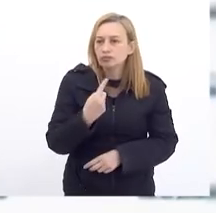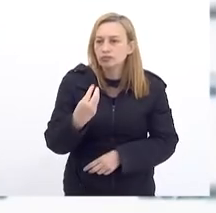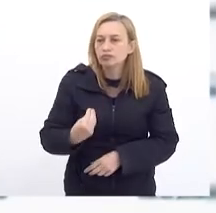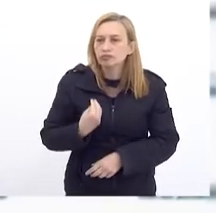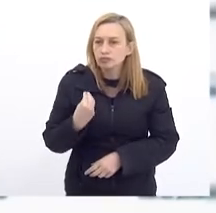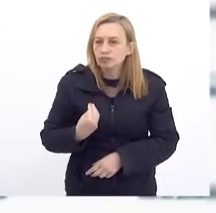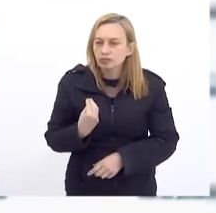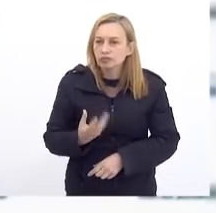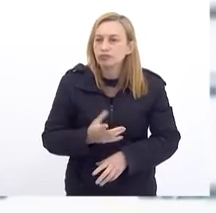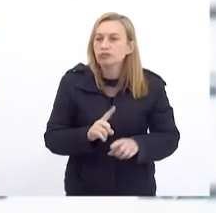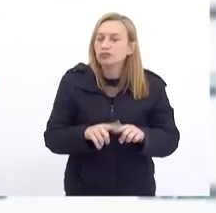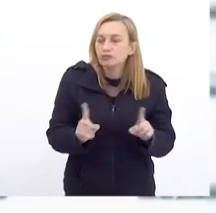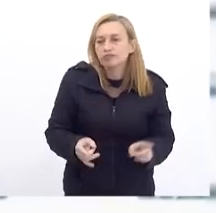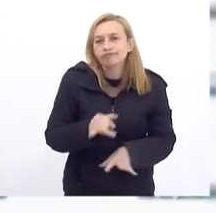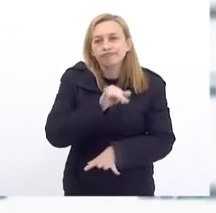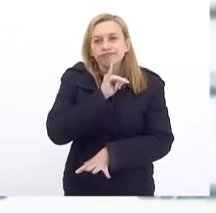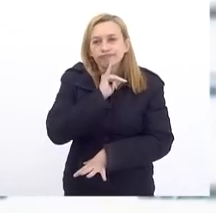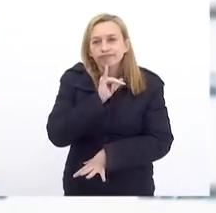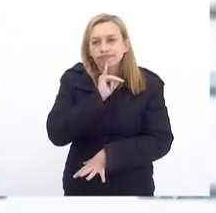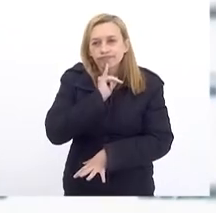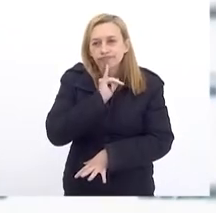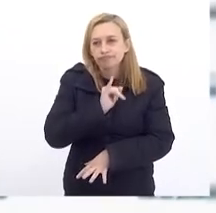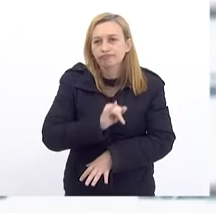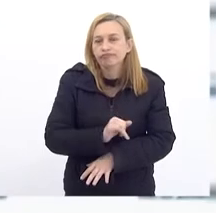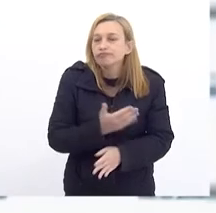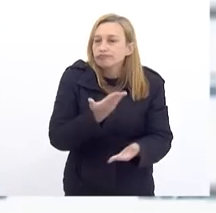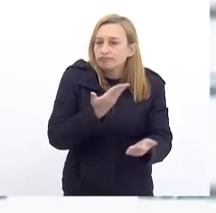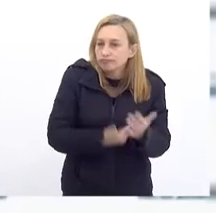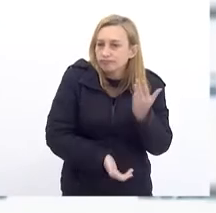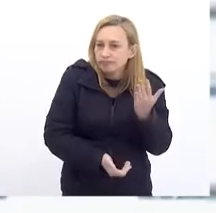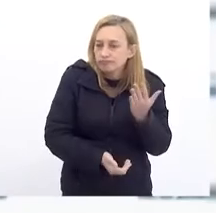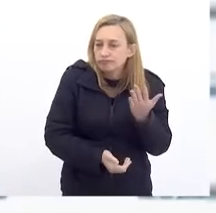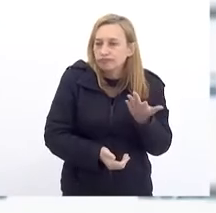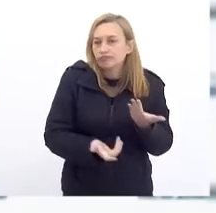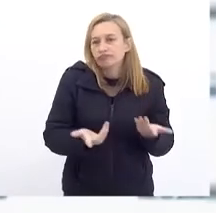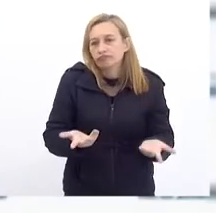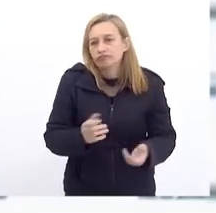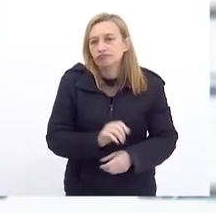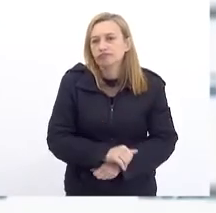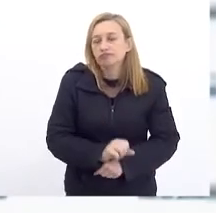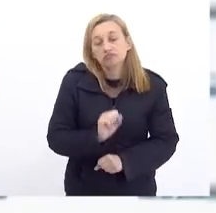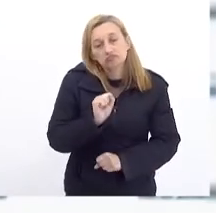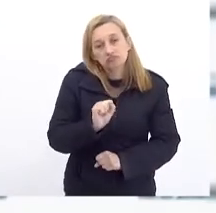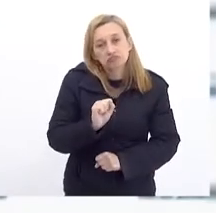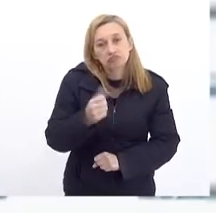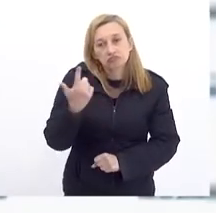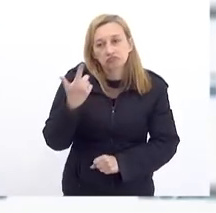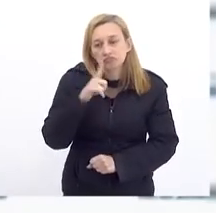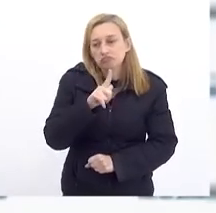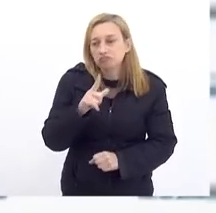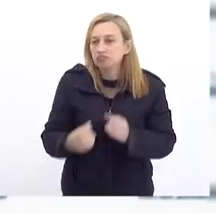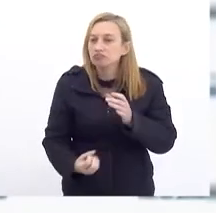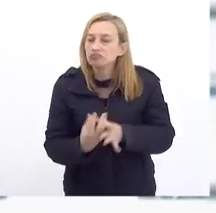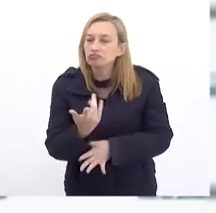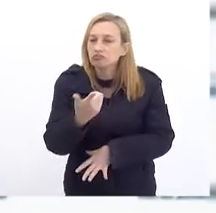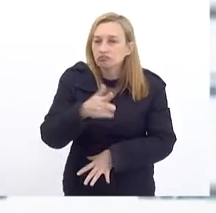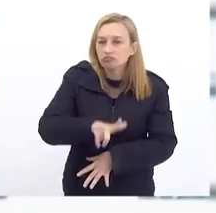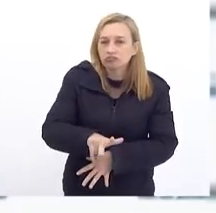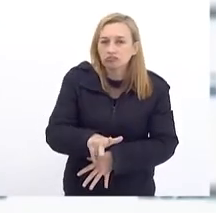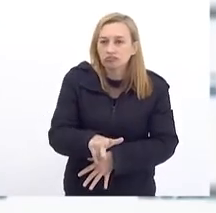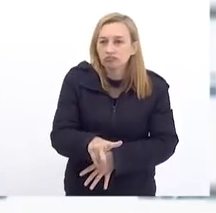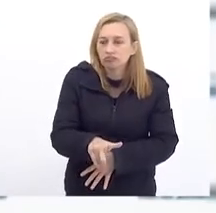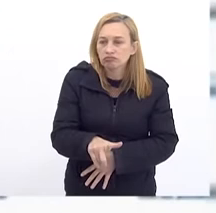Mas Infelizmente Perdemos isso Quem sabe A gente Consiga Construir Novamente